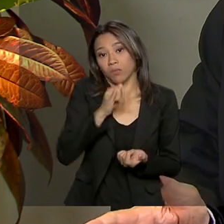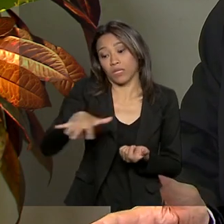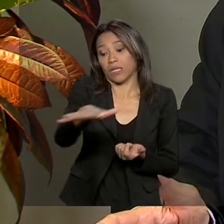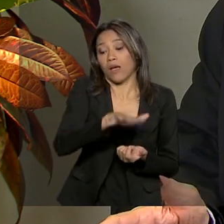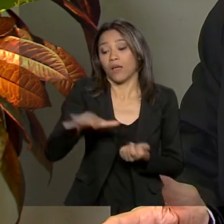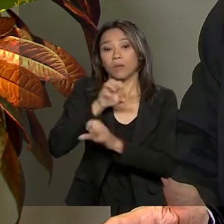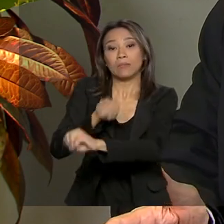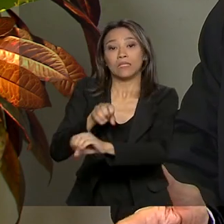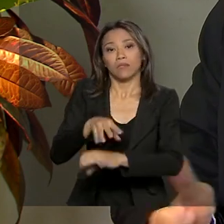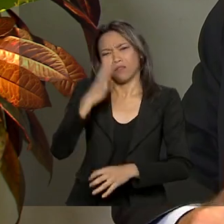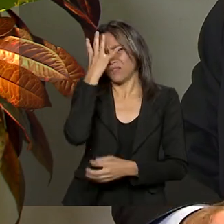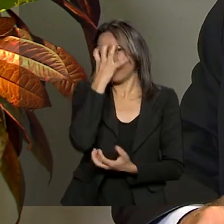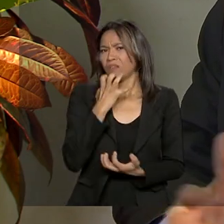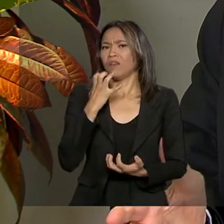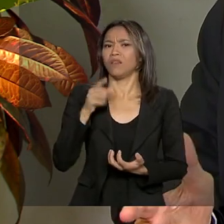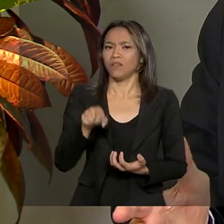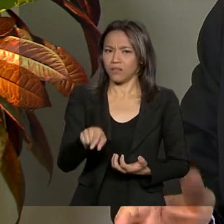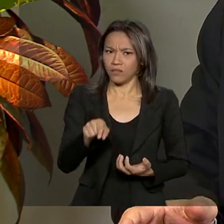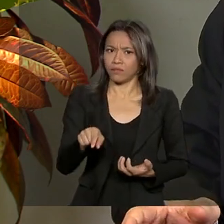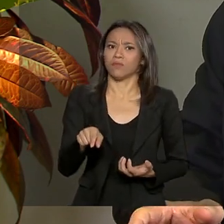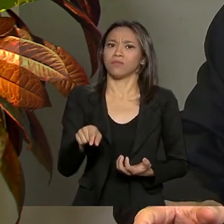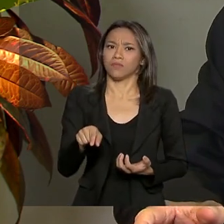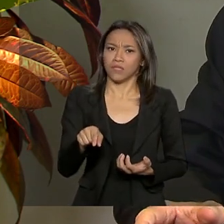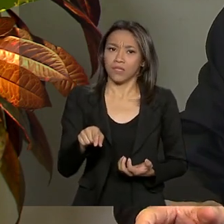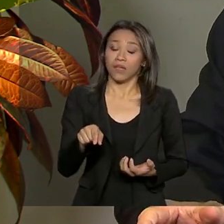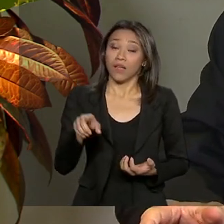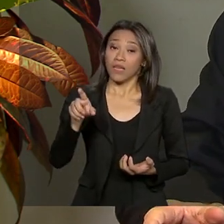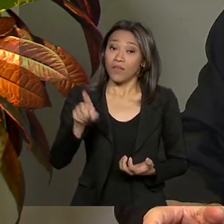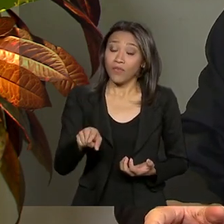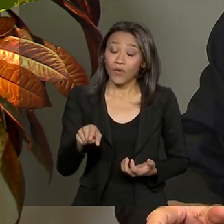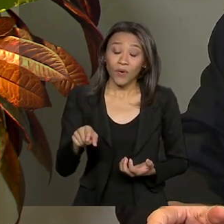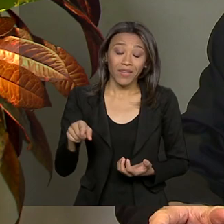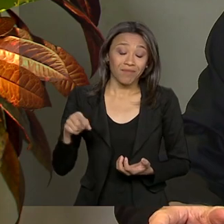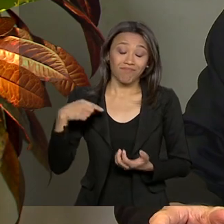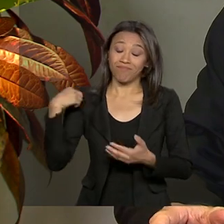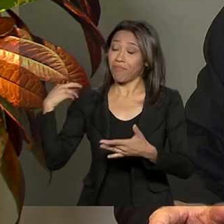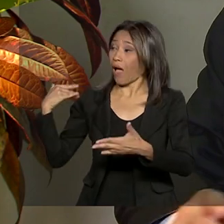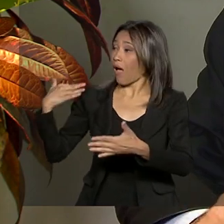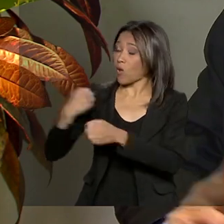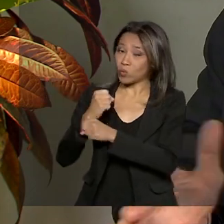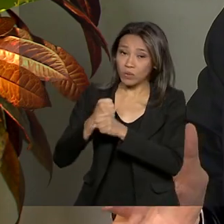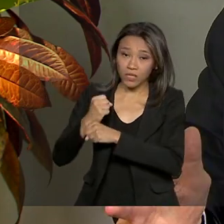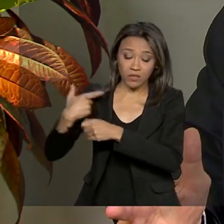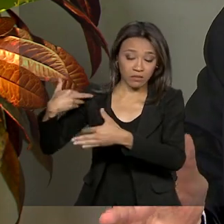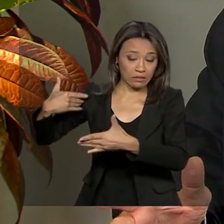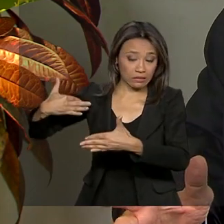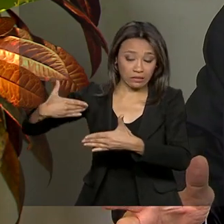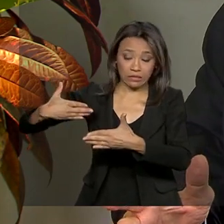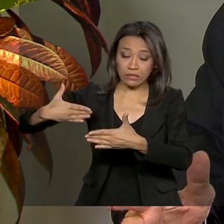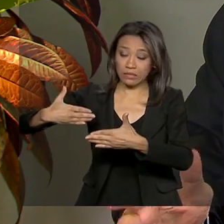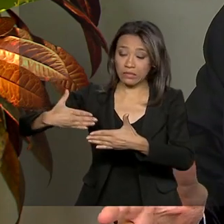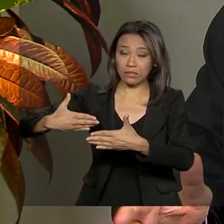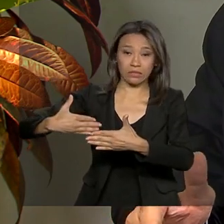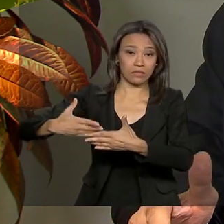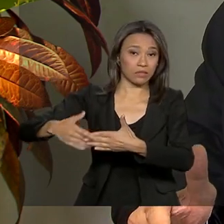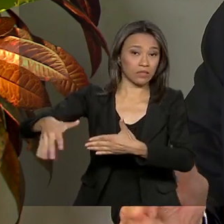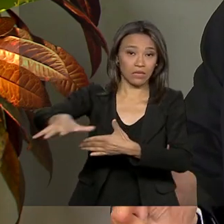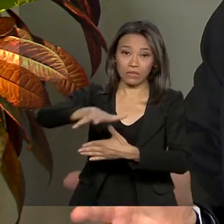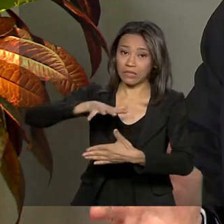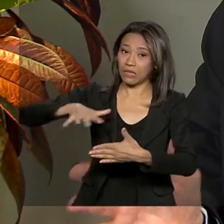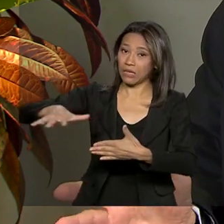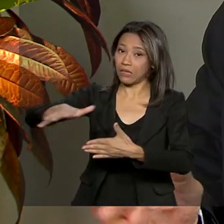seríssimo. Porque é outra coisa que foi arrastada ao longo dos anos da pior maneira possível. Nós,